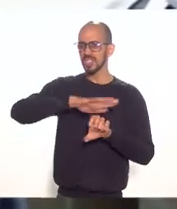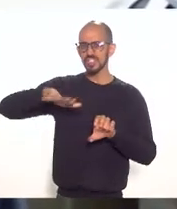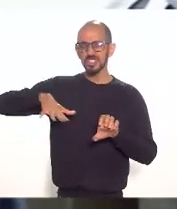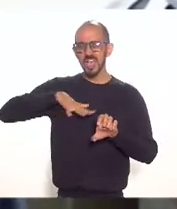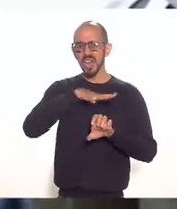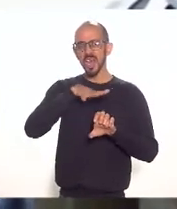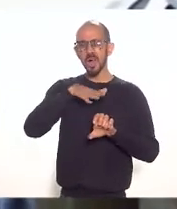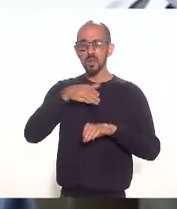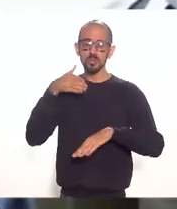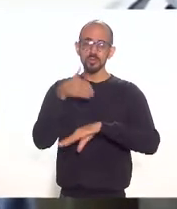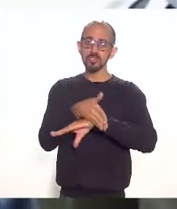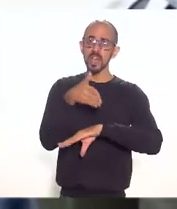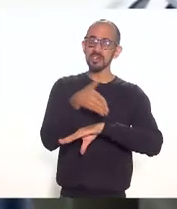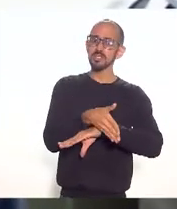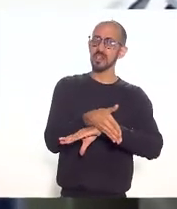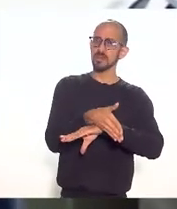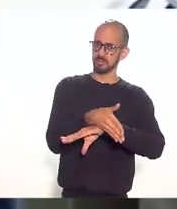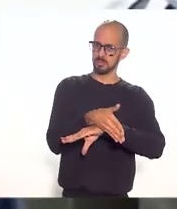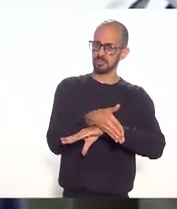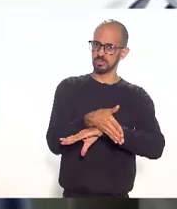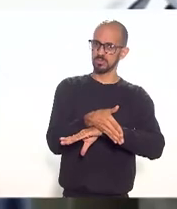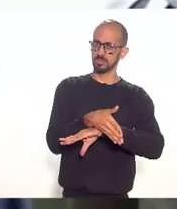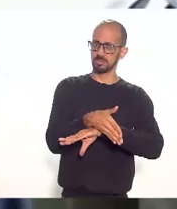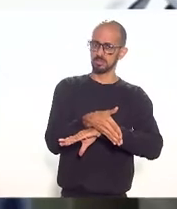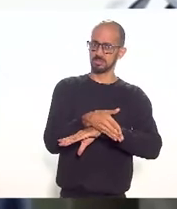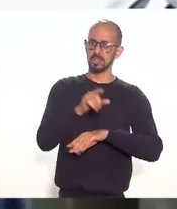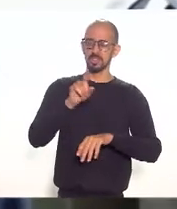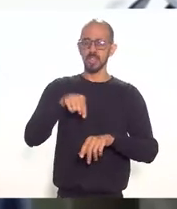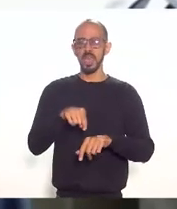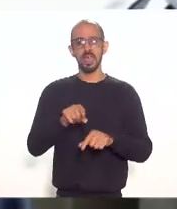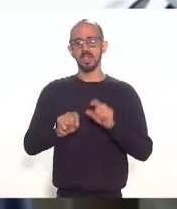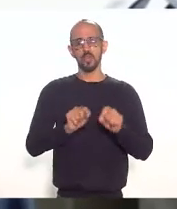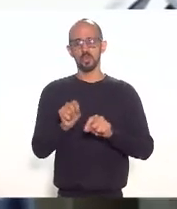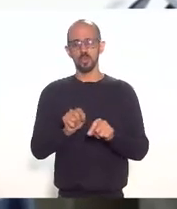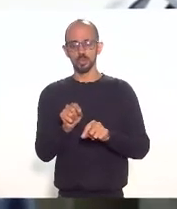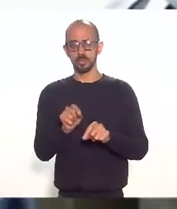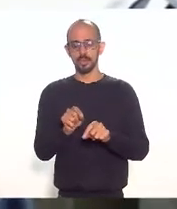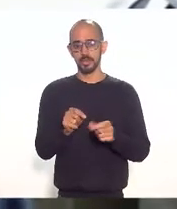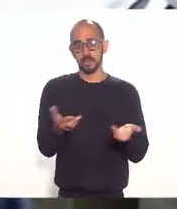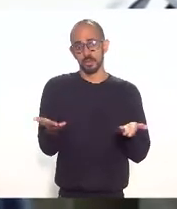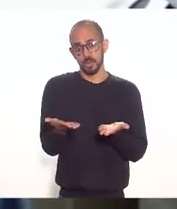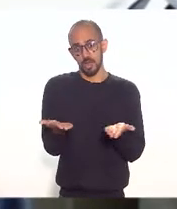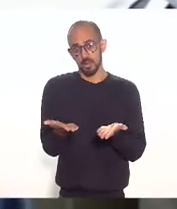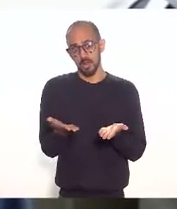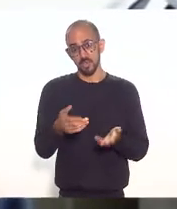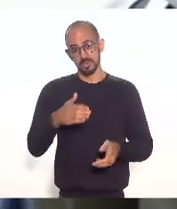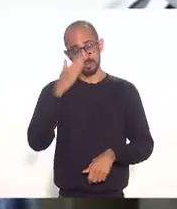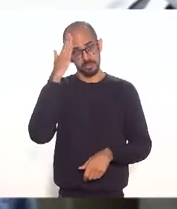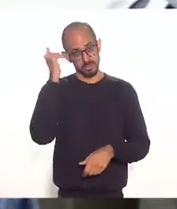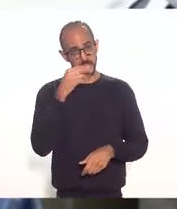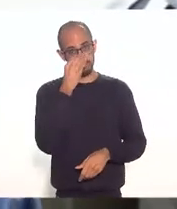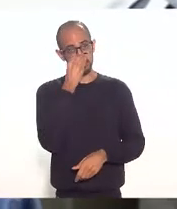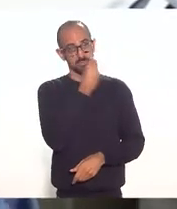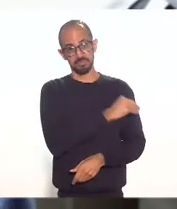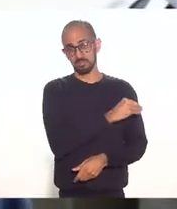acesso ao mesmo. infraestrutura que, entre nós, está devidamente abandonada,